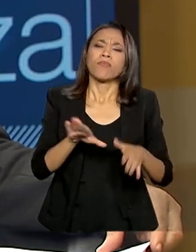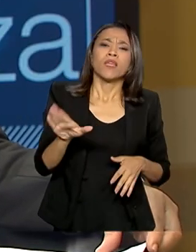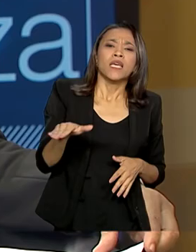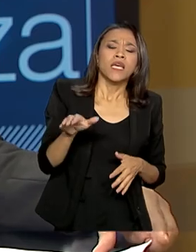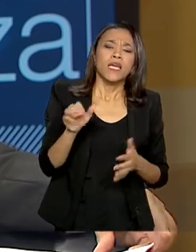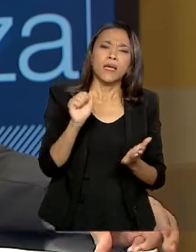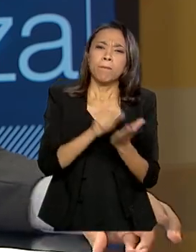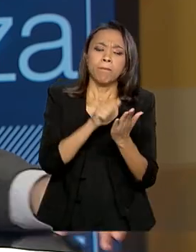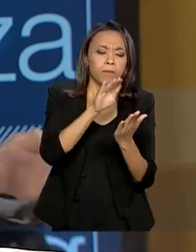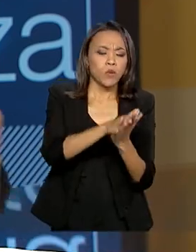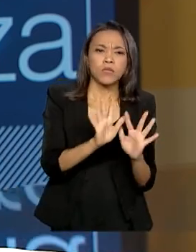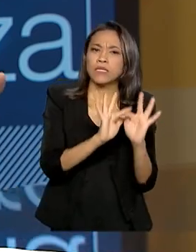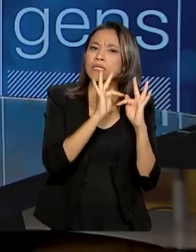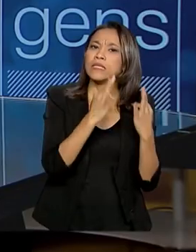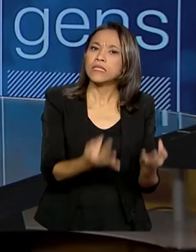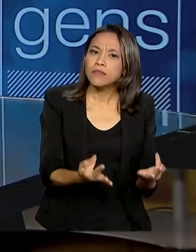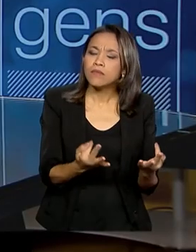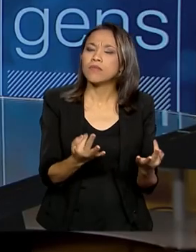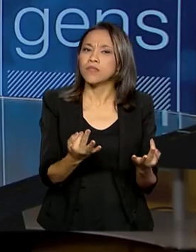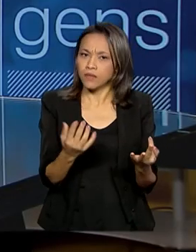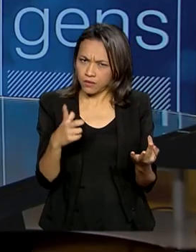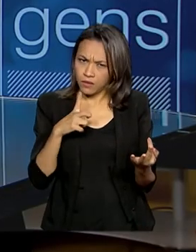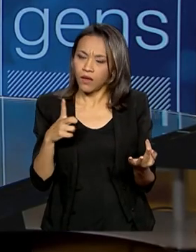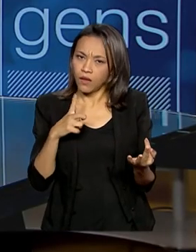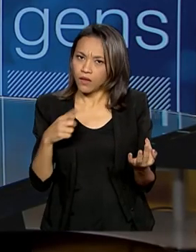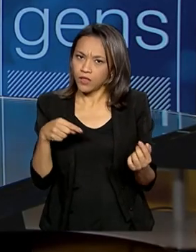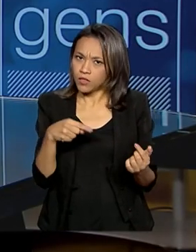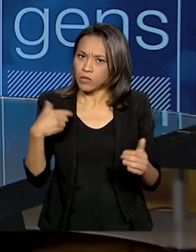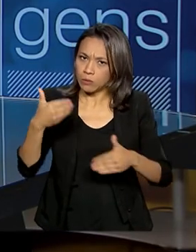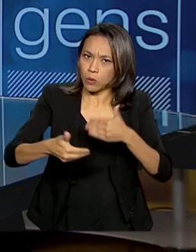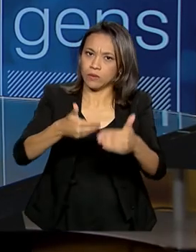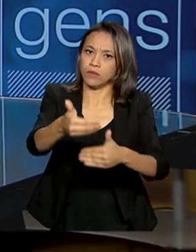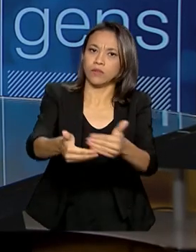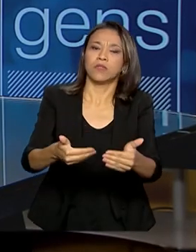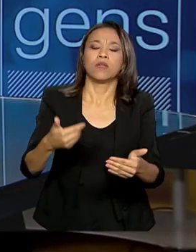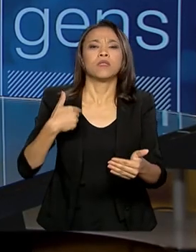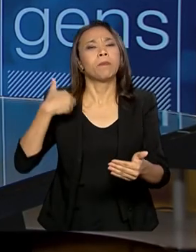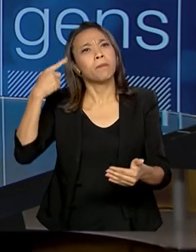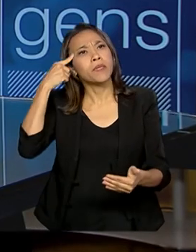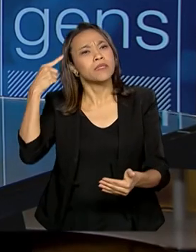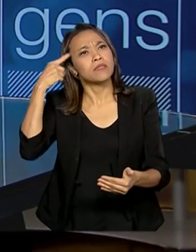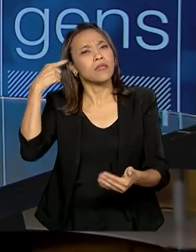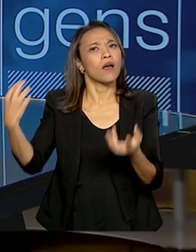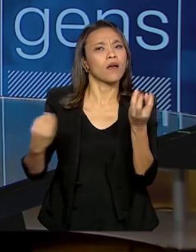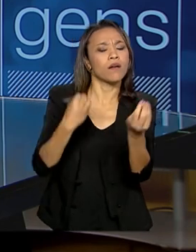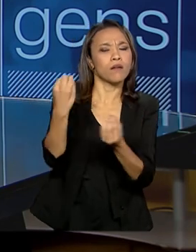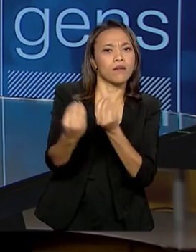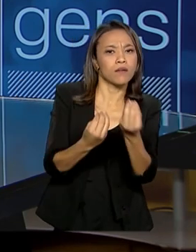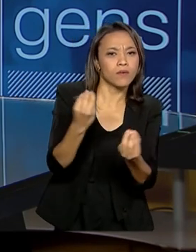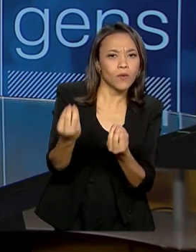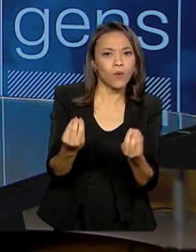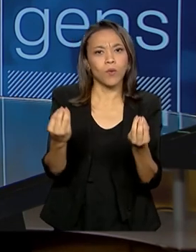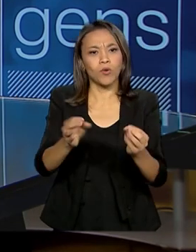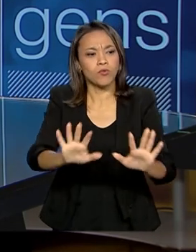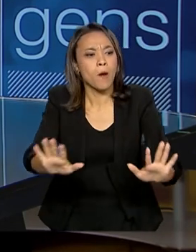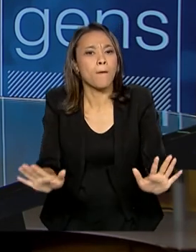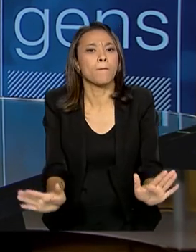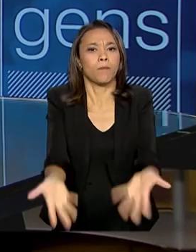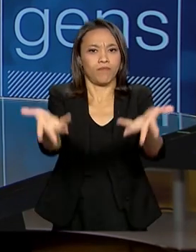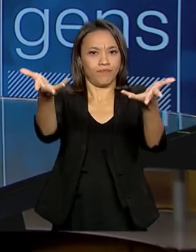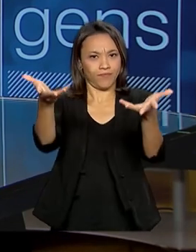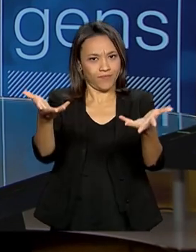em serviços ambientais também se insere nesse processo? Pensar uma nova forma de promover essa